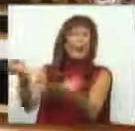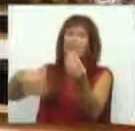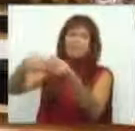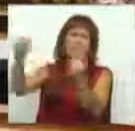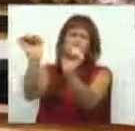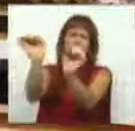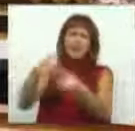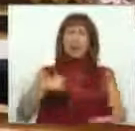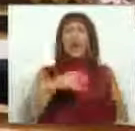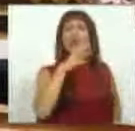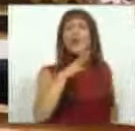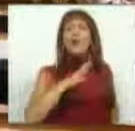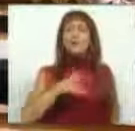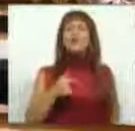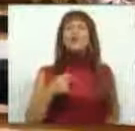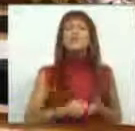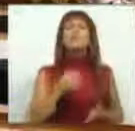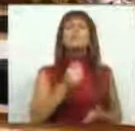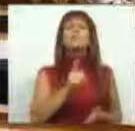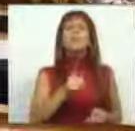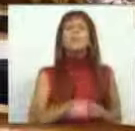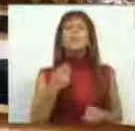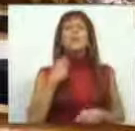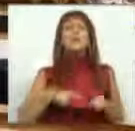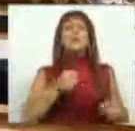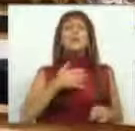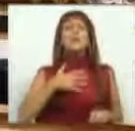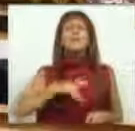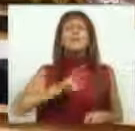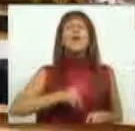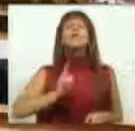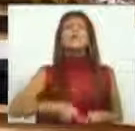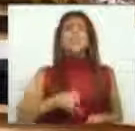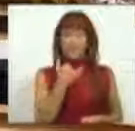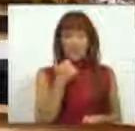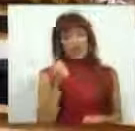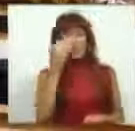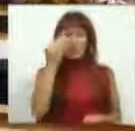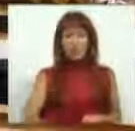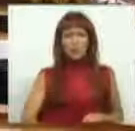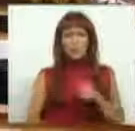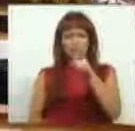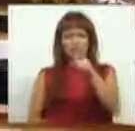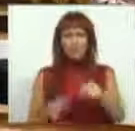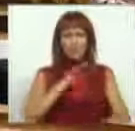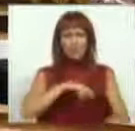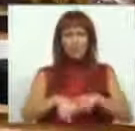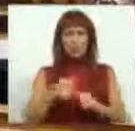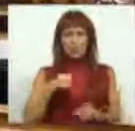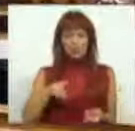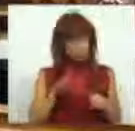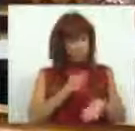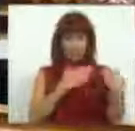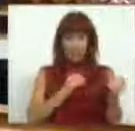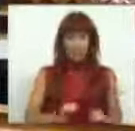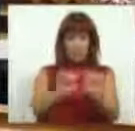Agora digam-nos, quanto é que pagam os pequenos e médios empresários em Portugal? 25%. Os senhores deputados estão nas